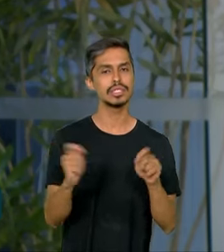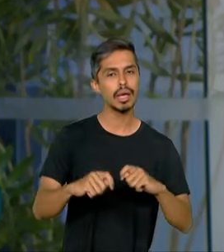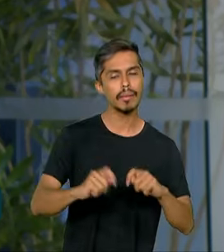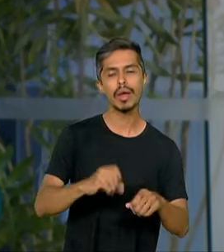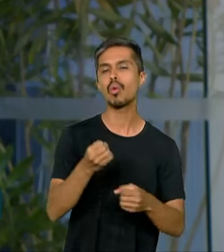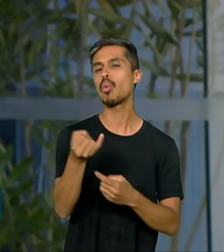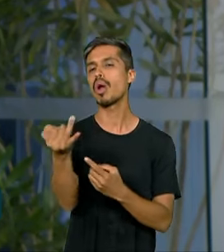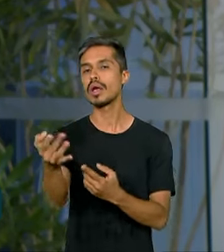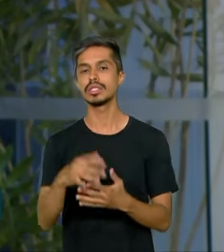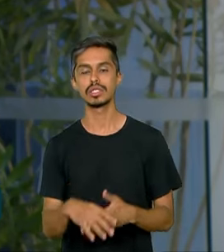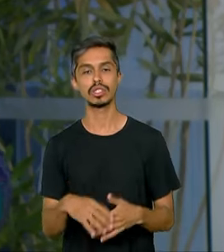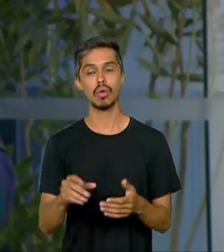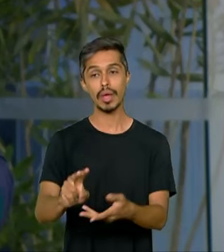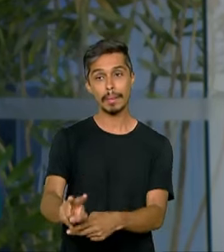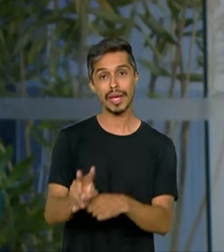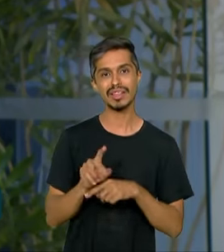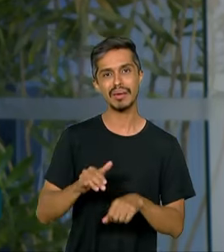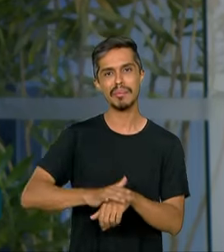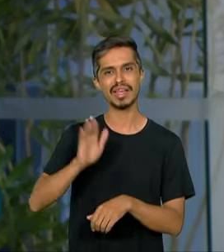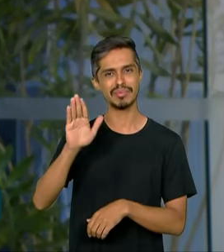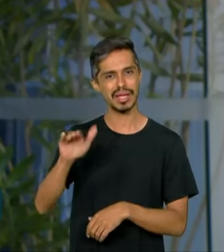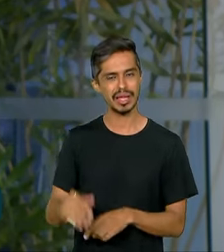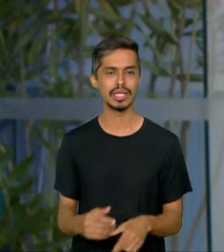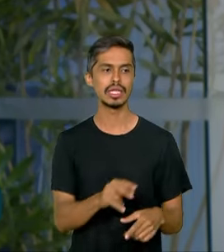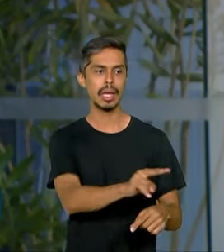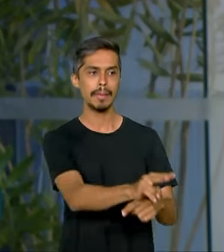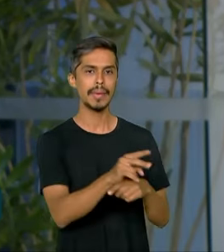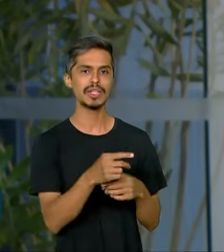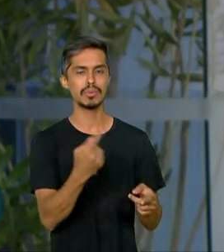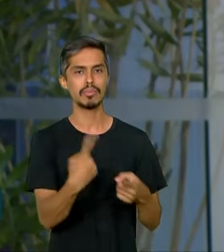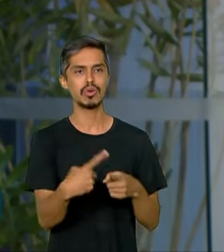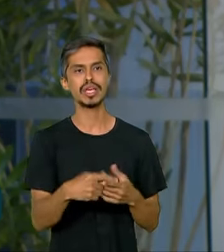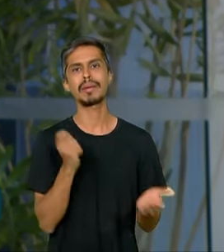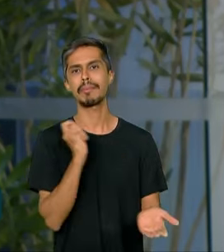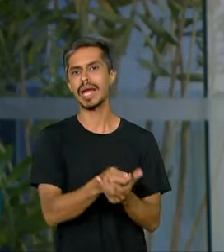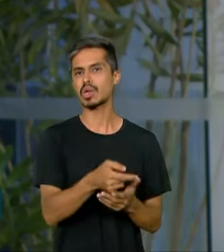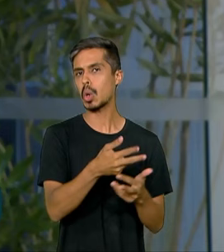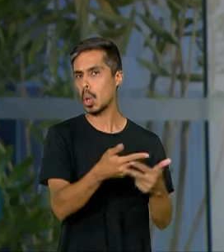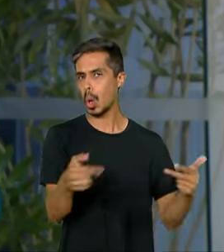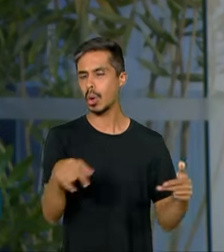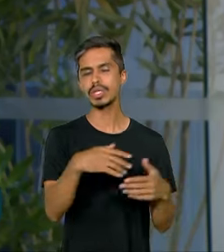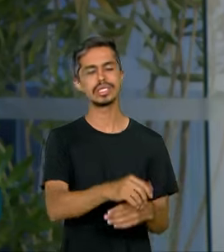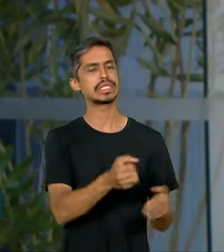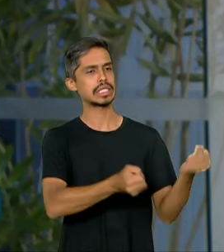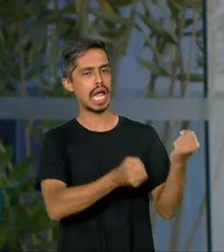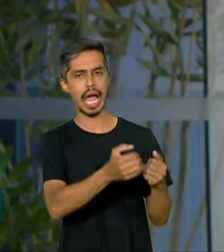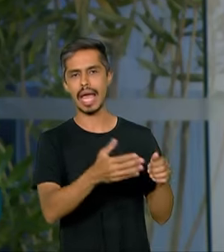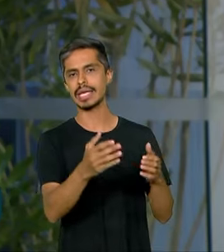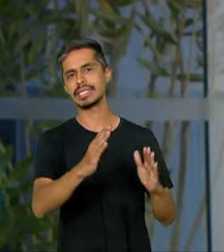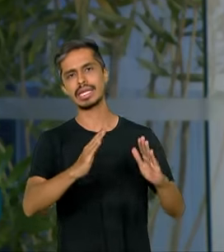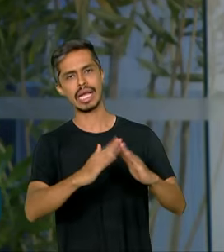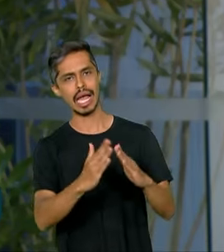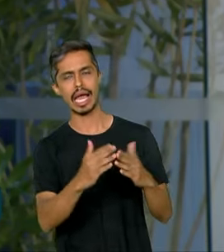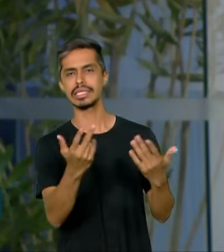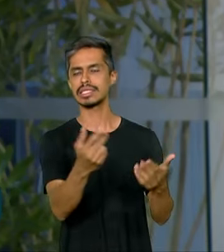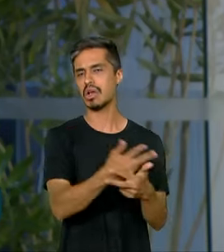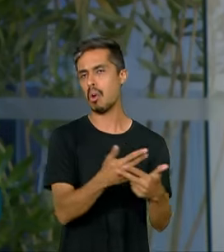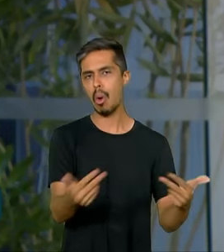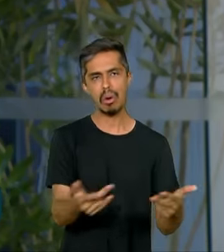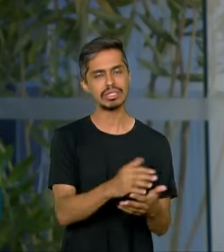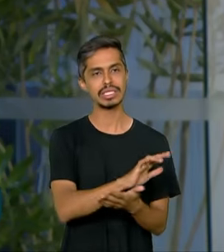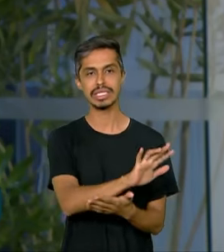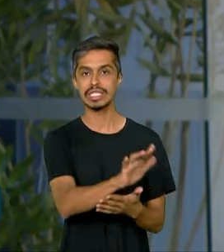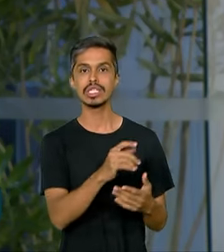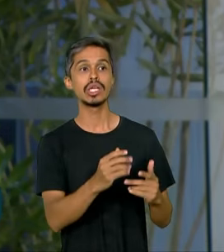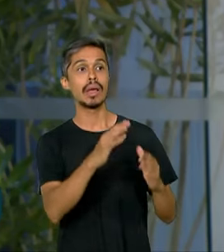o empréstimo pessoal fica mais barato, financiamento do carro fica mais barato, da casa própria, dos eletrodomésticos, para quem cai no rotativo do cheque especial,